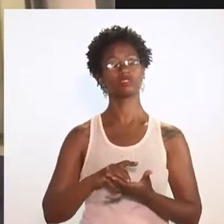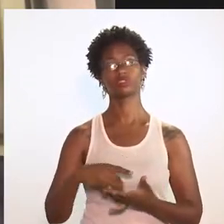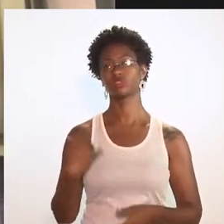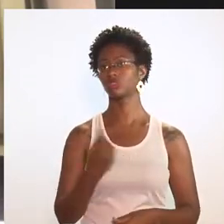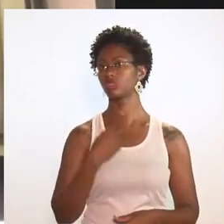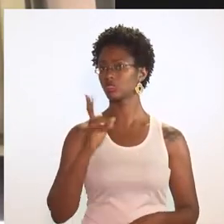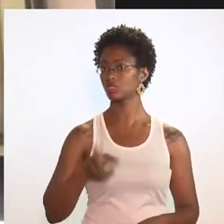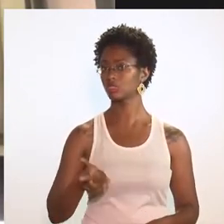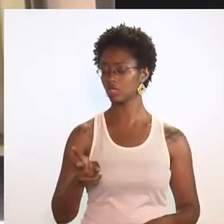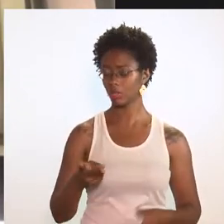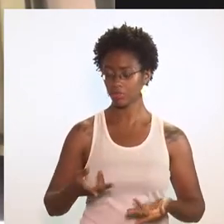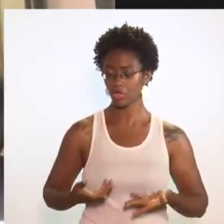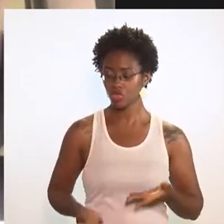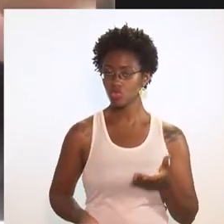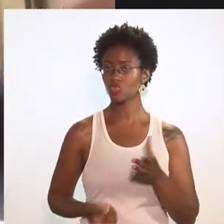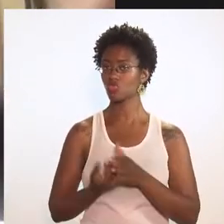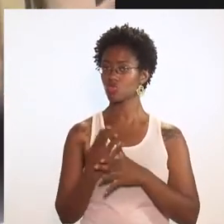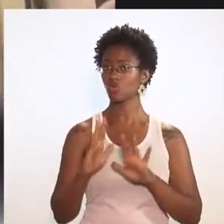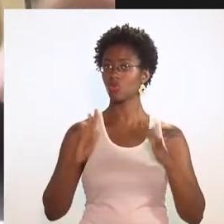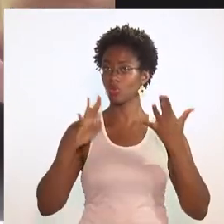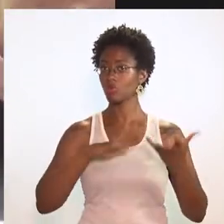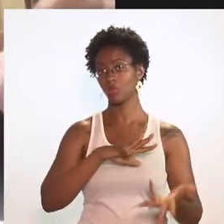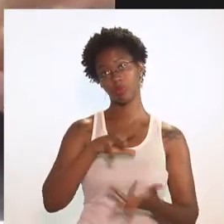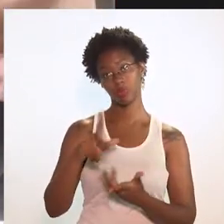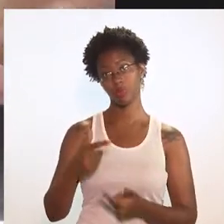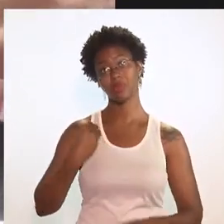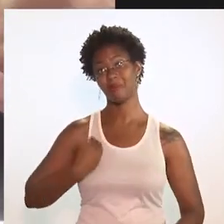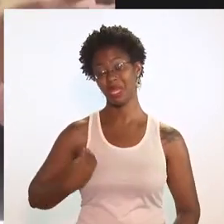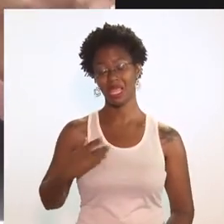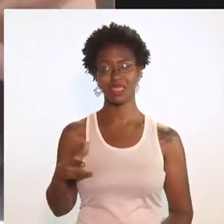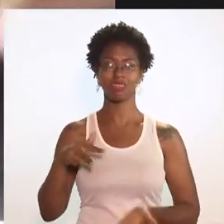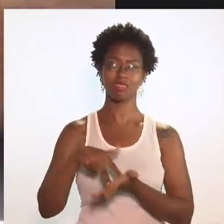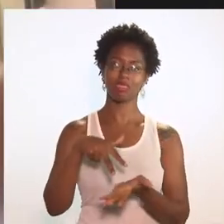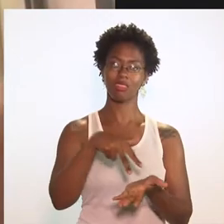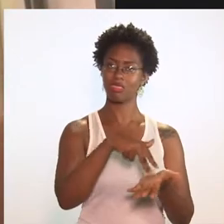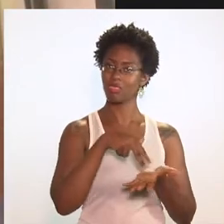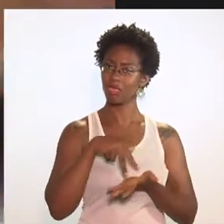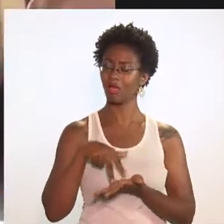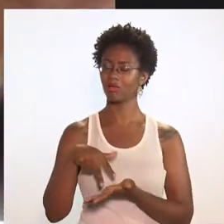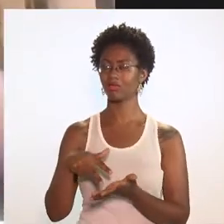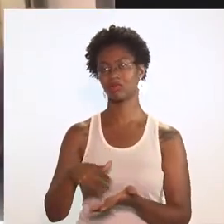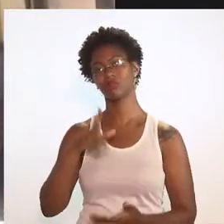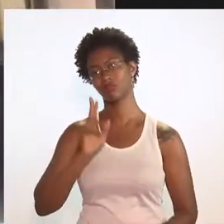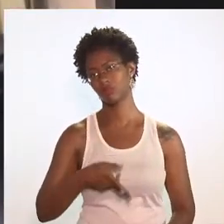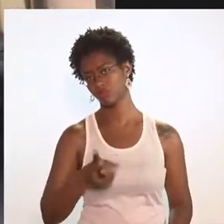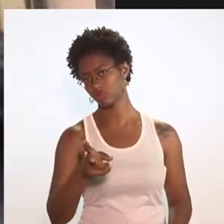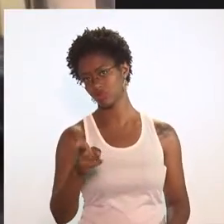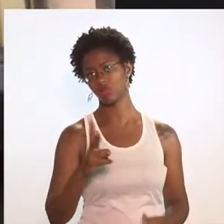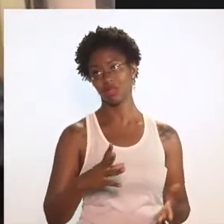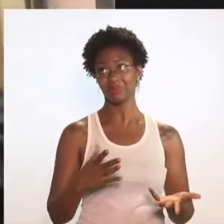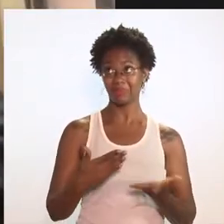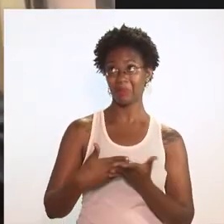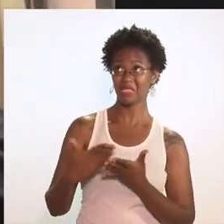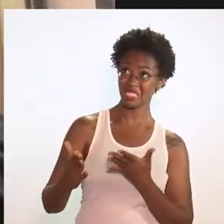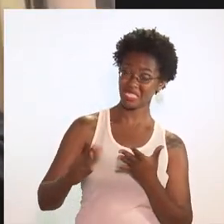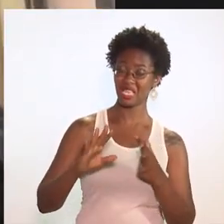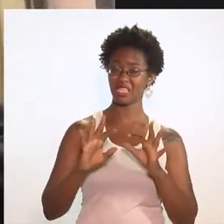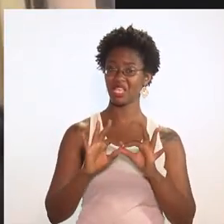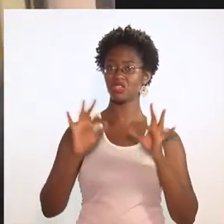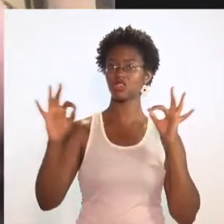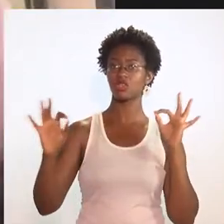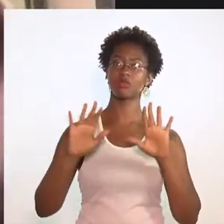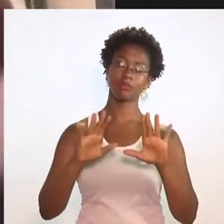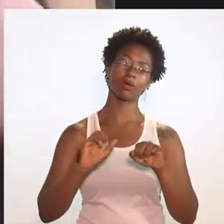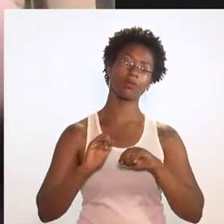verdade, eles sempre nasceram, né? Porque a gente tinha um mundo que era um mundo presencial e que já estava seguindo para o mundo à distância,